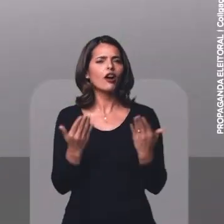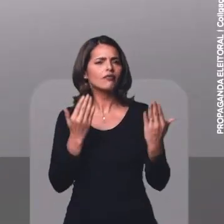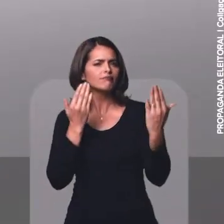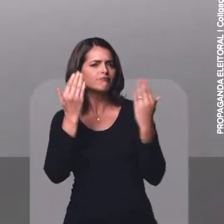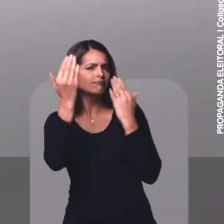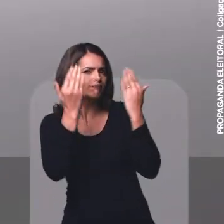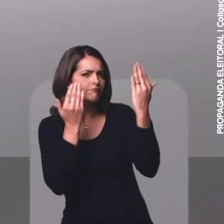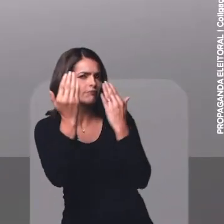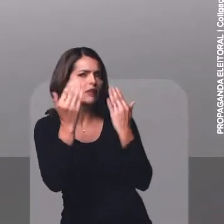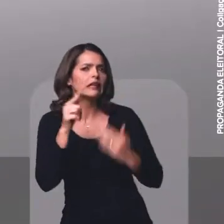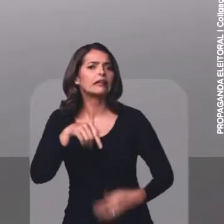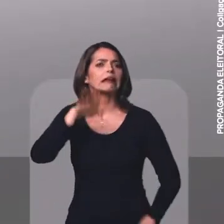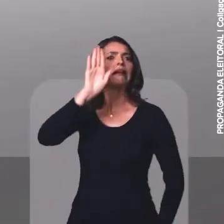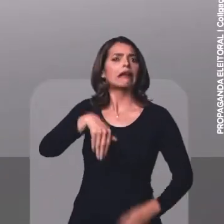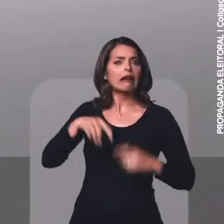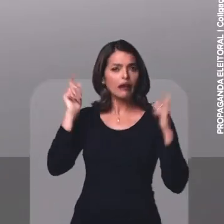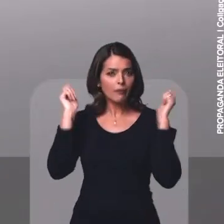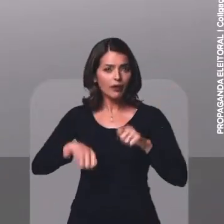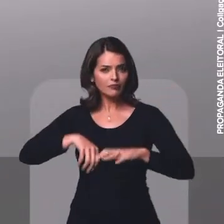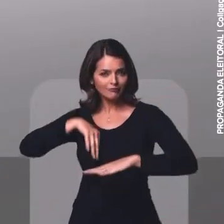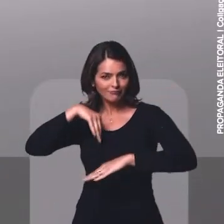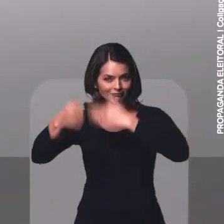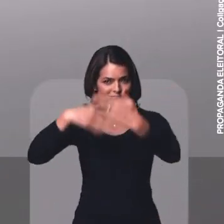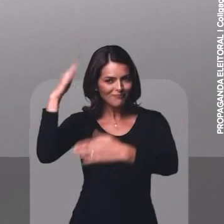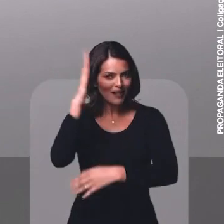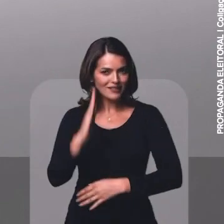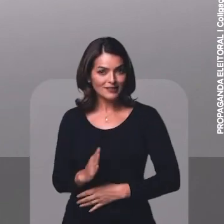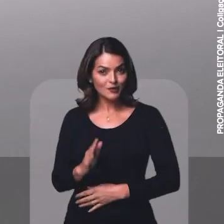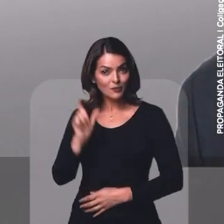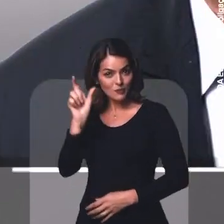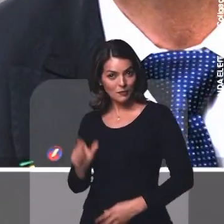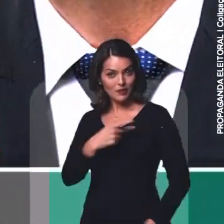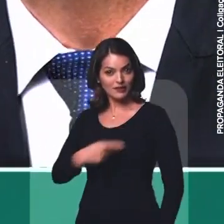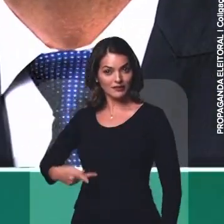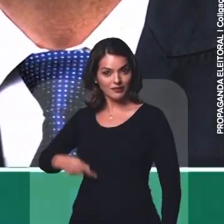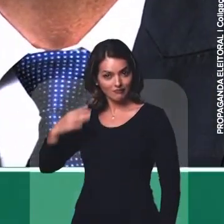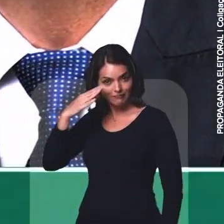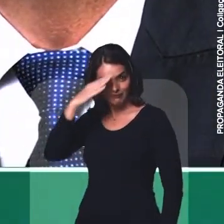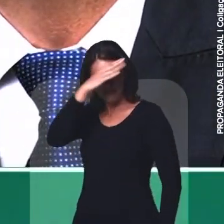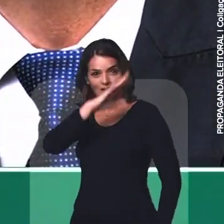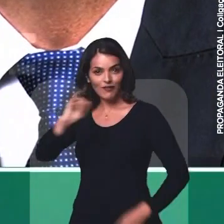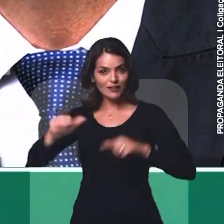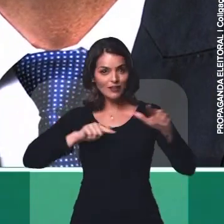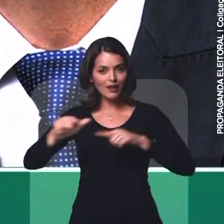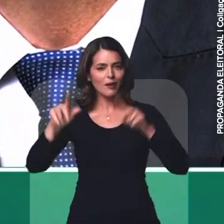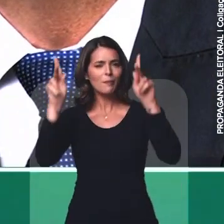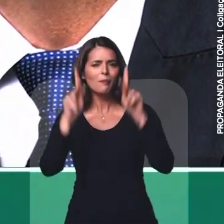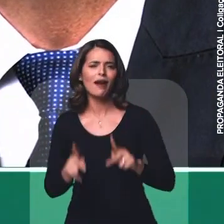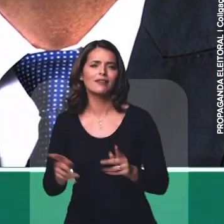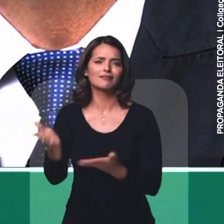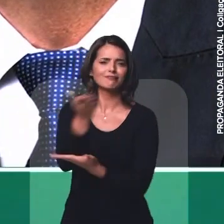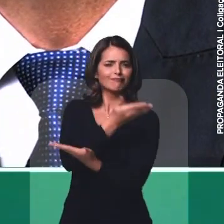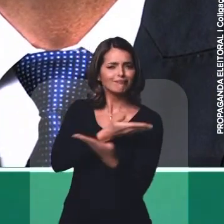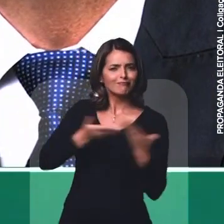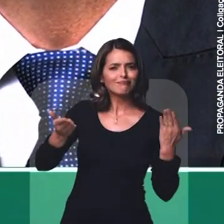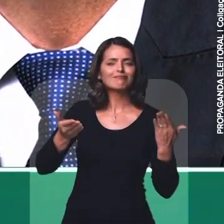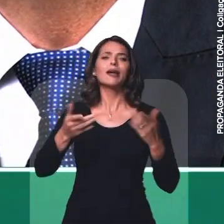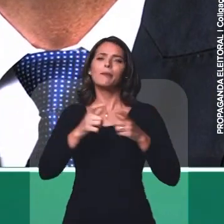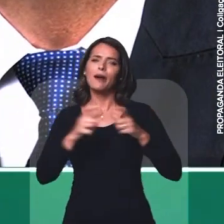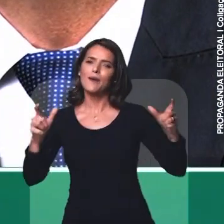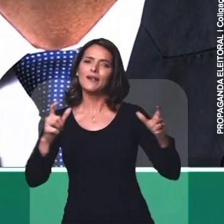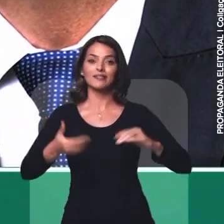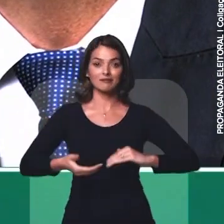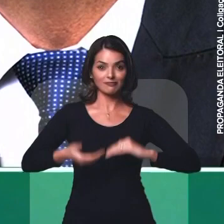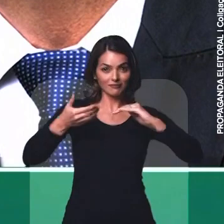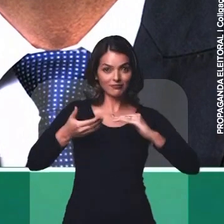Agora compare, quem é capaz de fazer mais pelo Brasil? O nosso presidente que vai trabalhar em paz e harmonia com a maioria